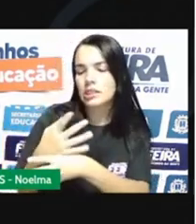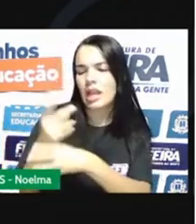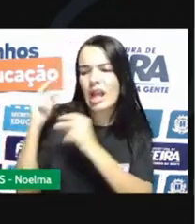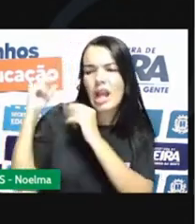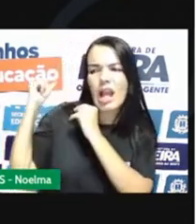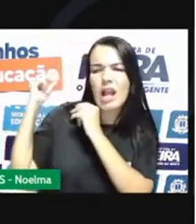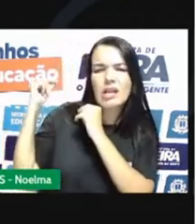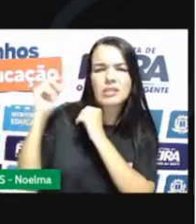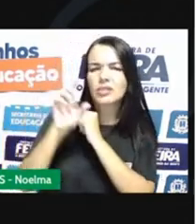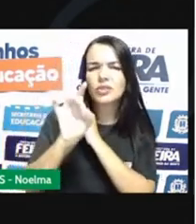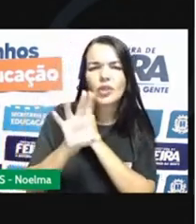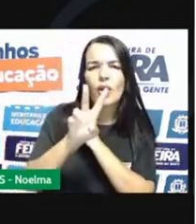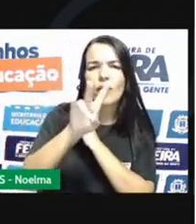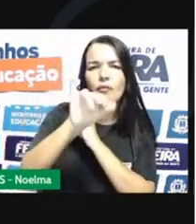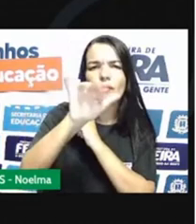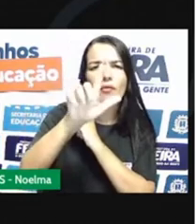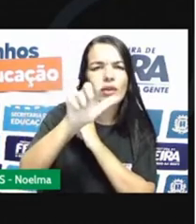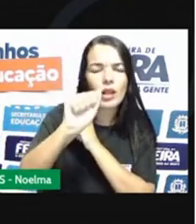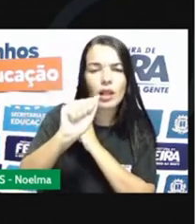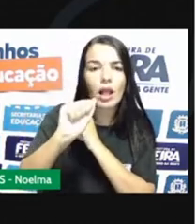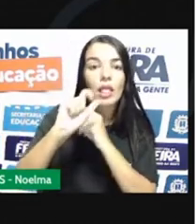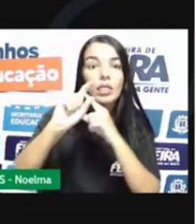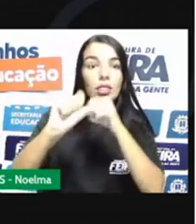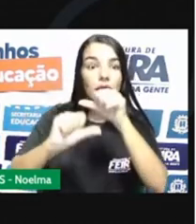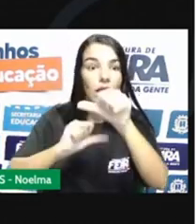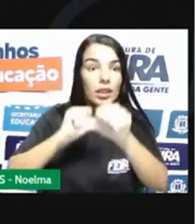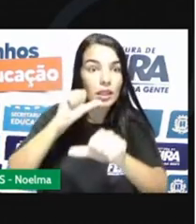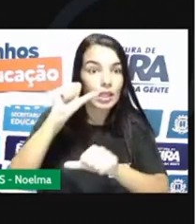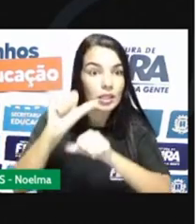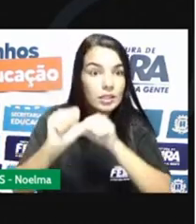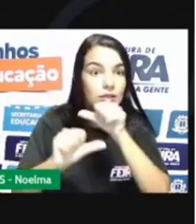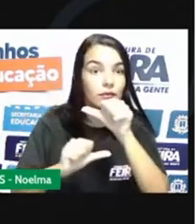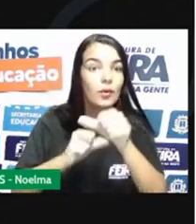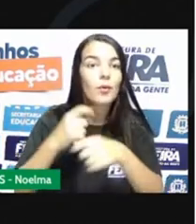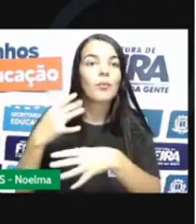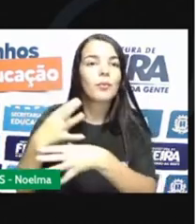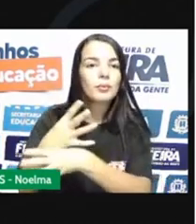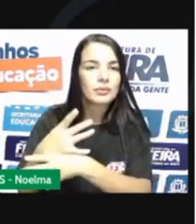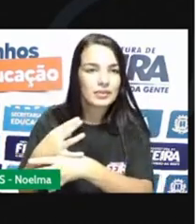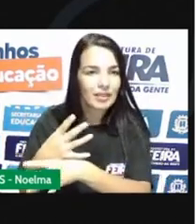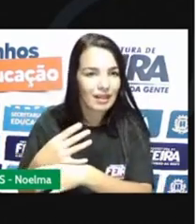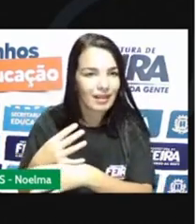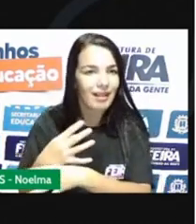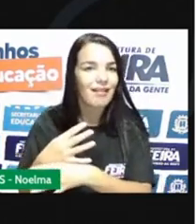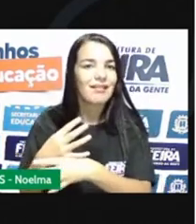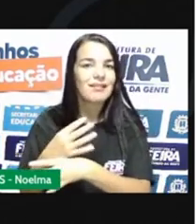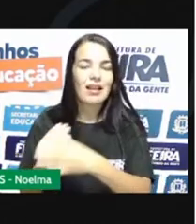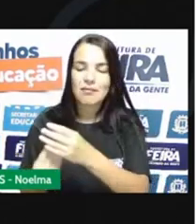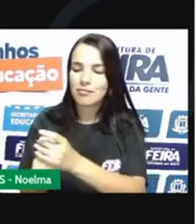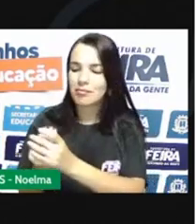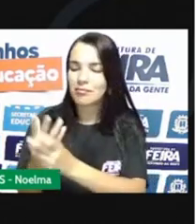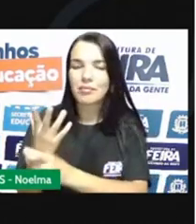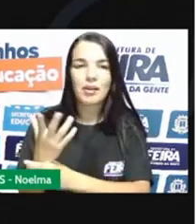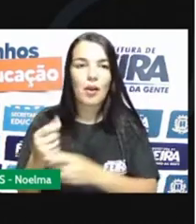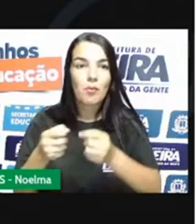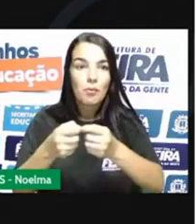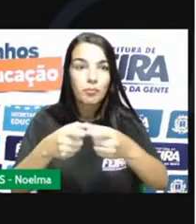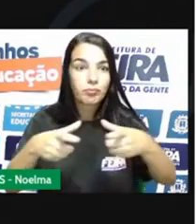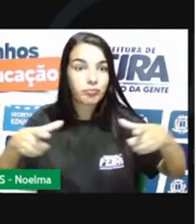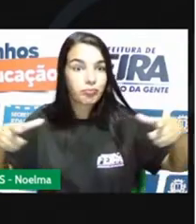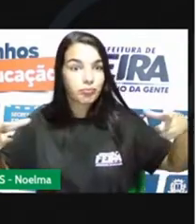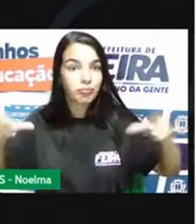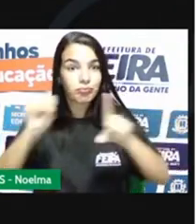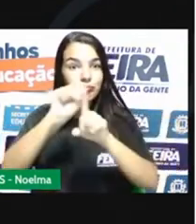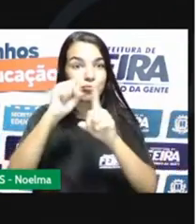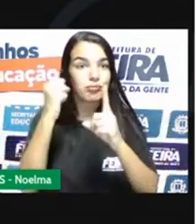que antes eram vilas, como o atual Ouro Preto, Mariana e São João del Rei, foram fundadas, criando novos espaços de